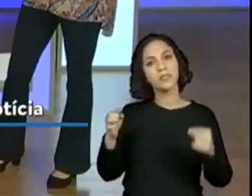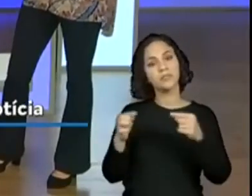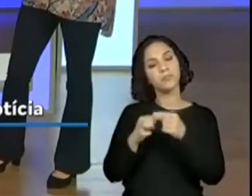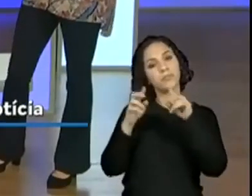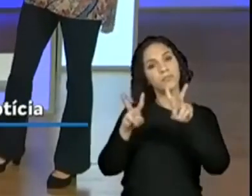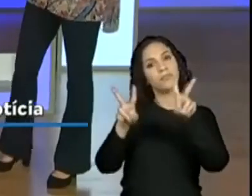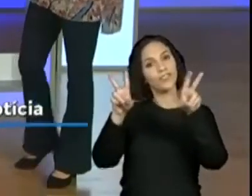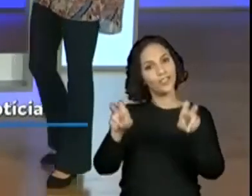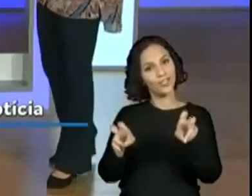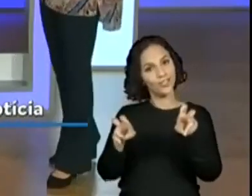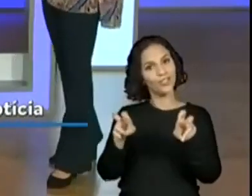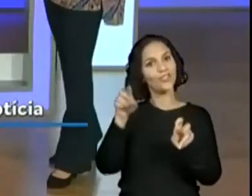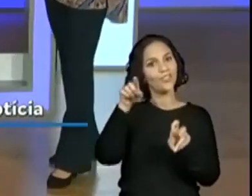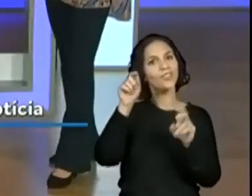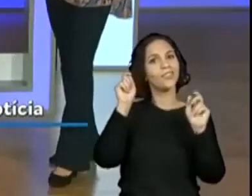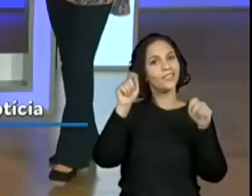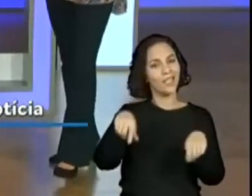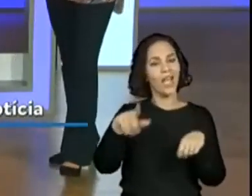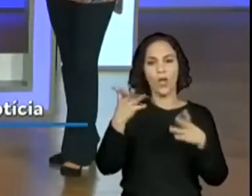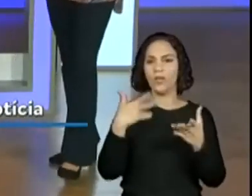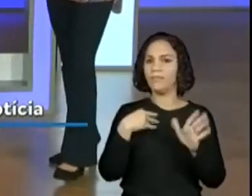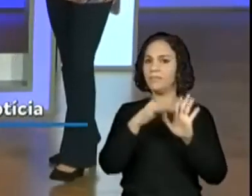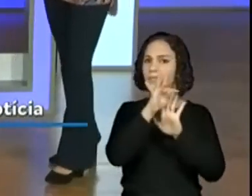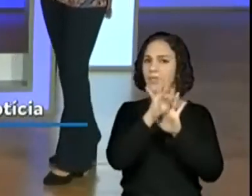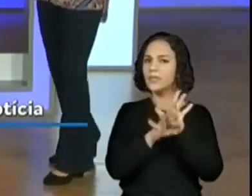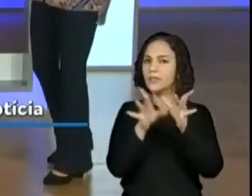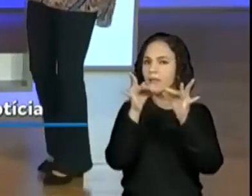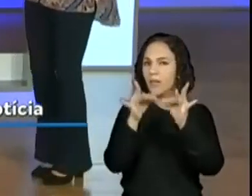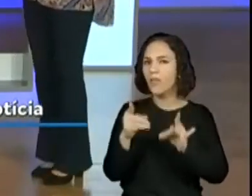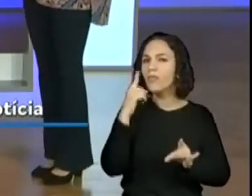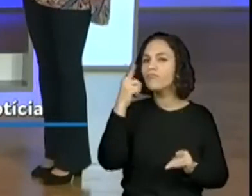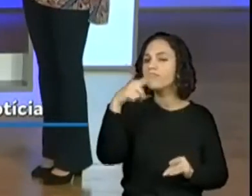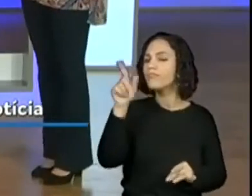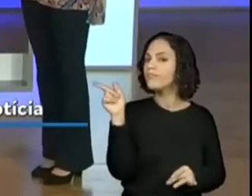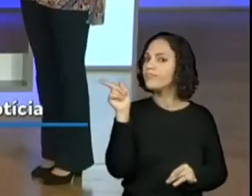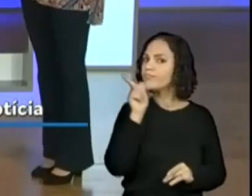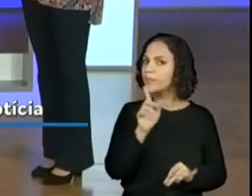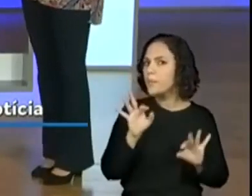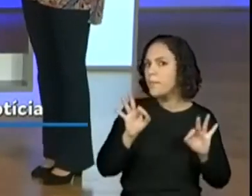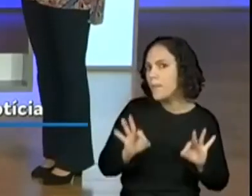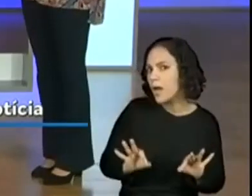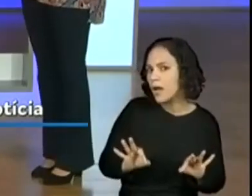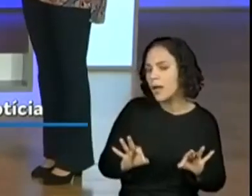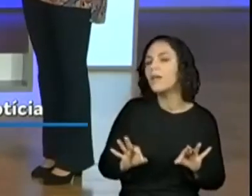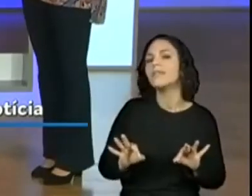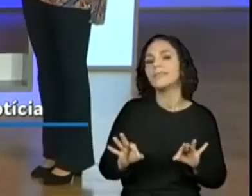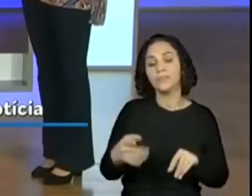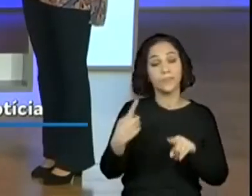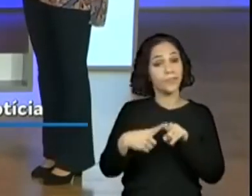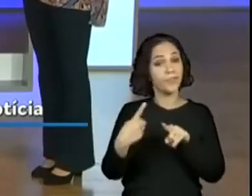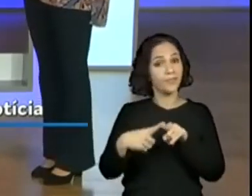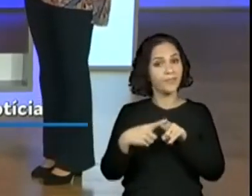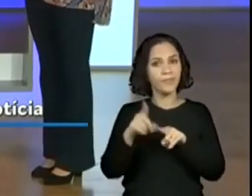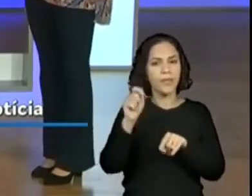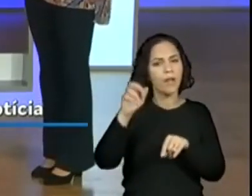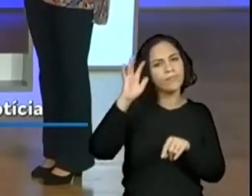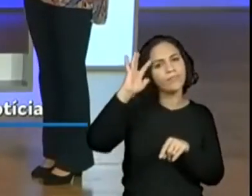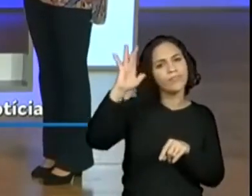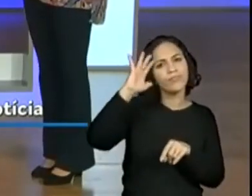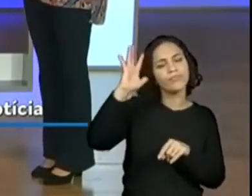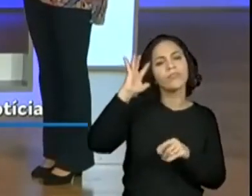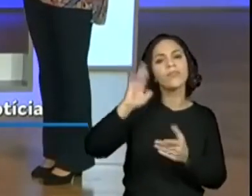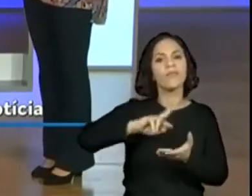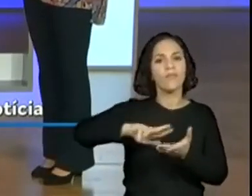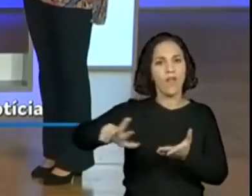título e da imagem, Sim, vamos ao texto, né? Para ver se efetivamente é isso, né, professora? Porque tem várias reflexões